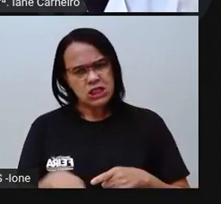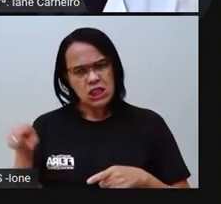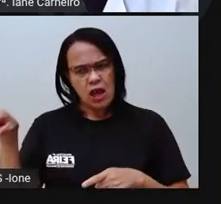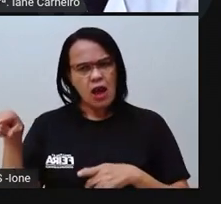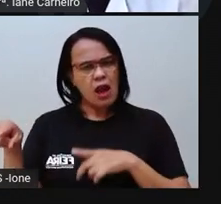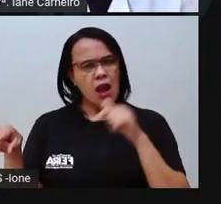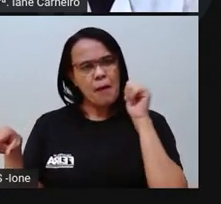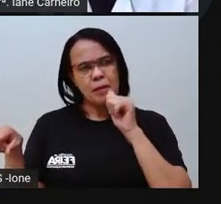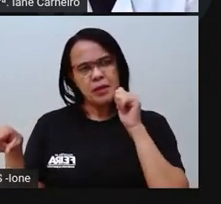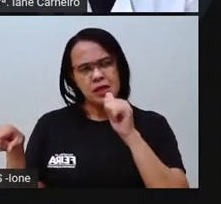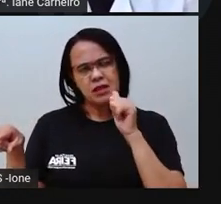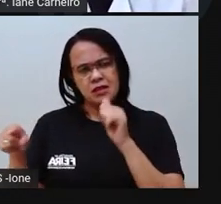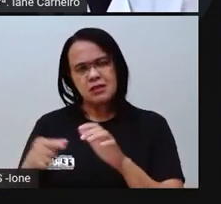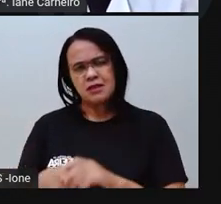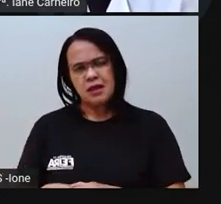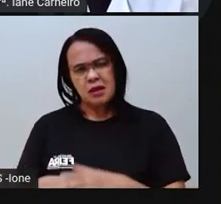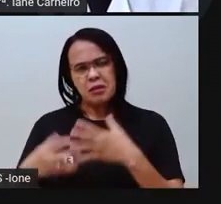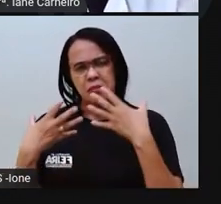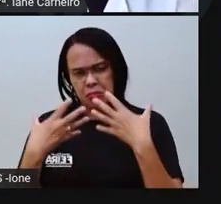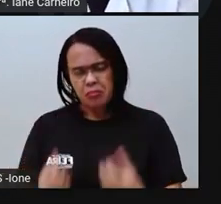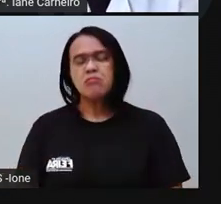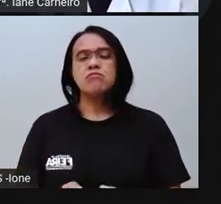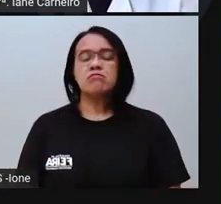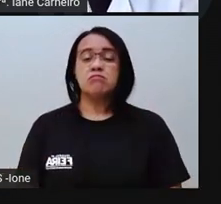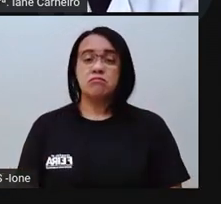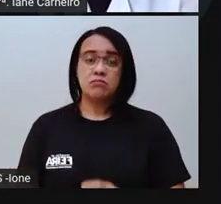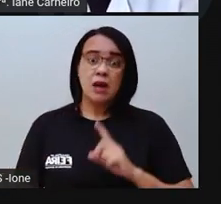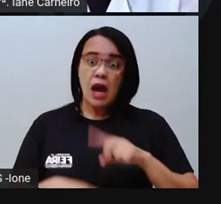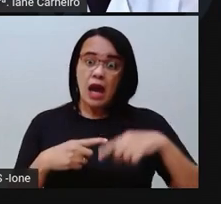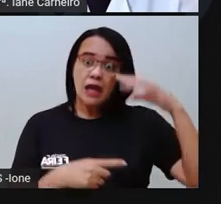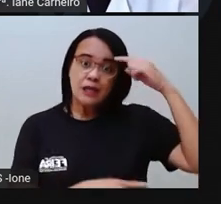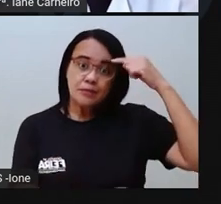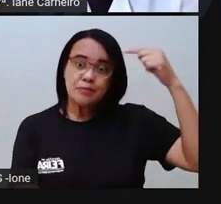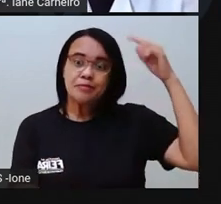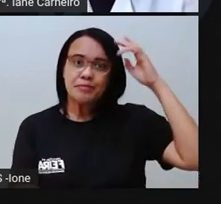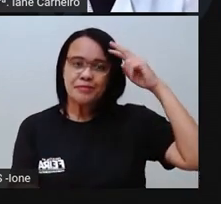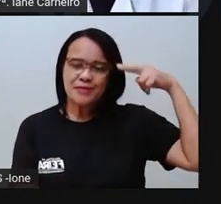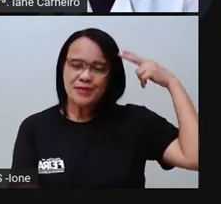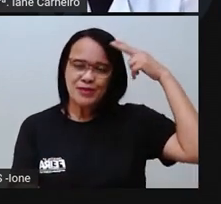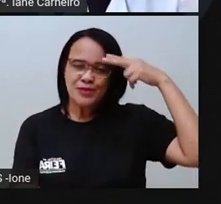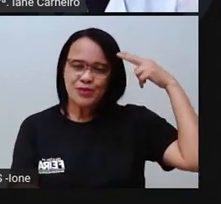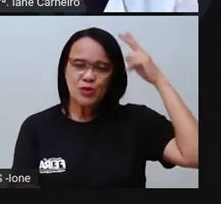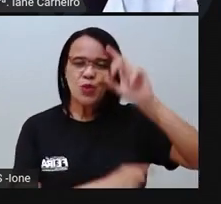robô maravilhoso, único no mundo, como a menina queria.